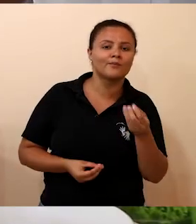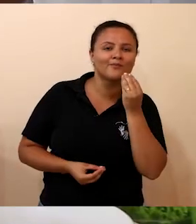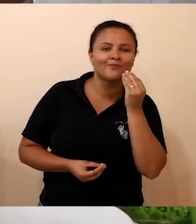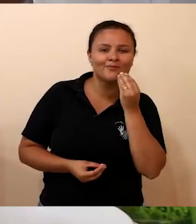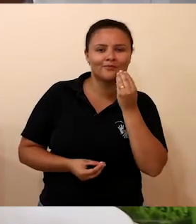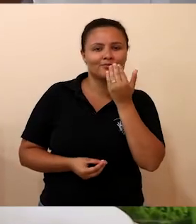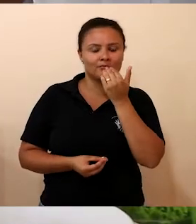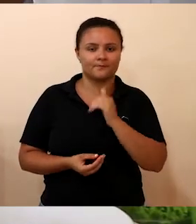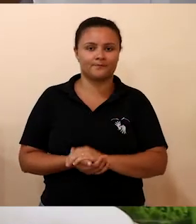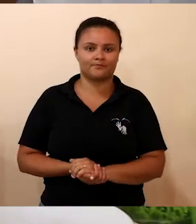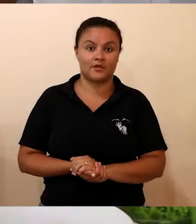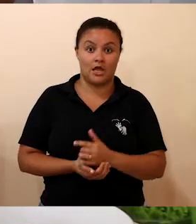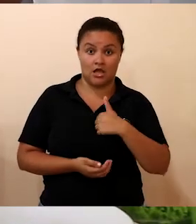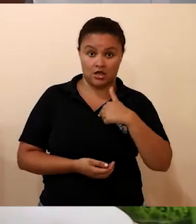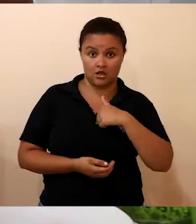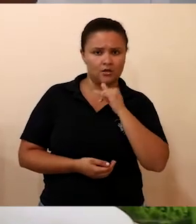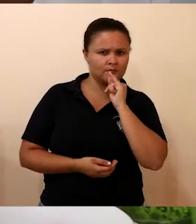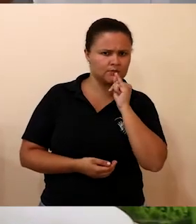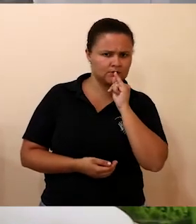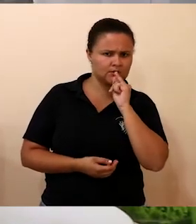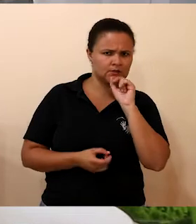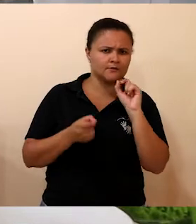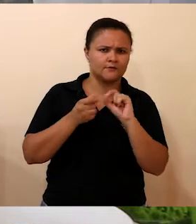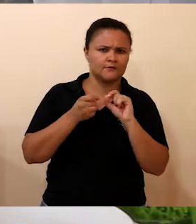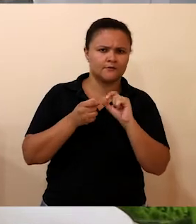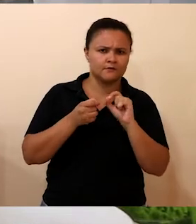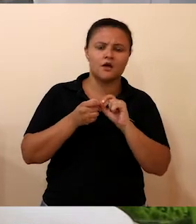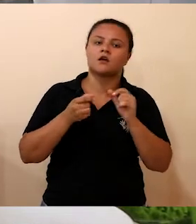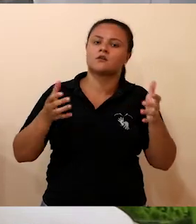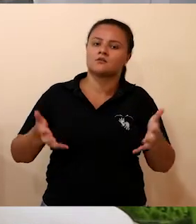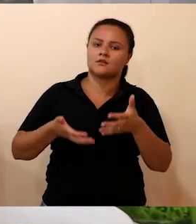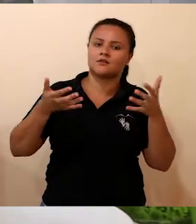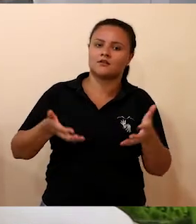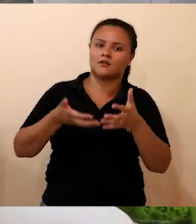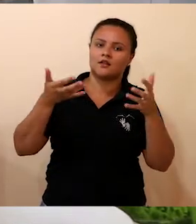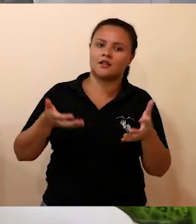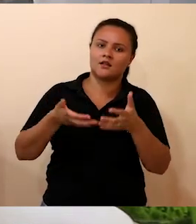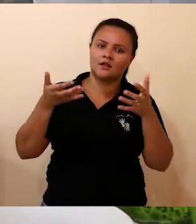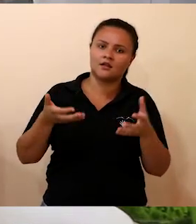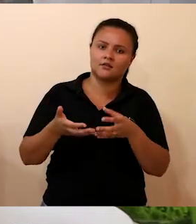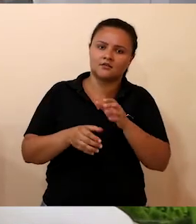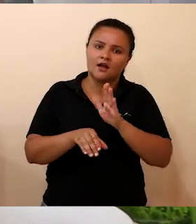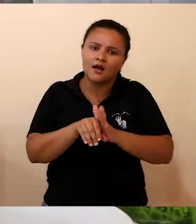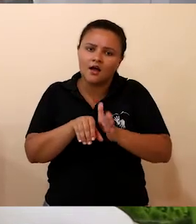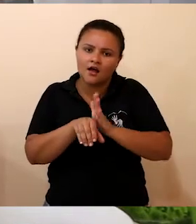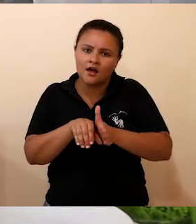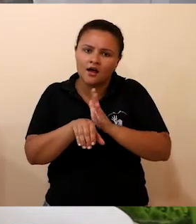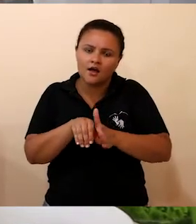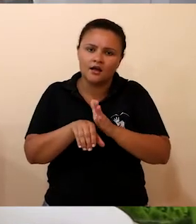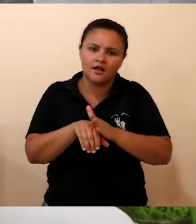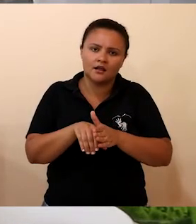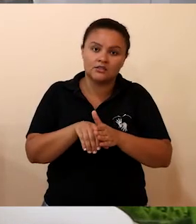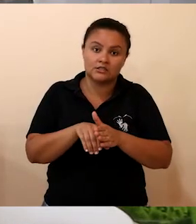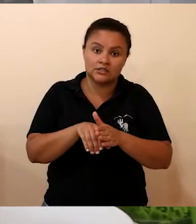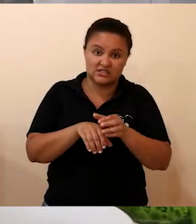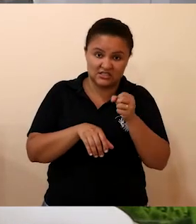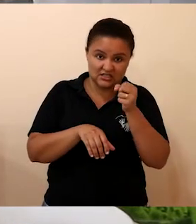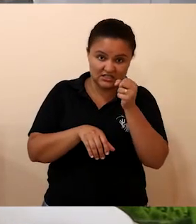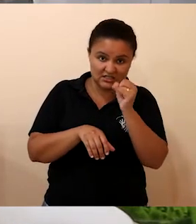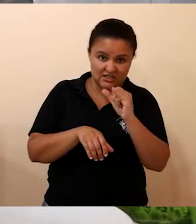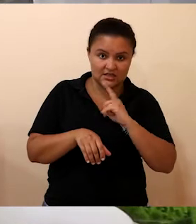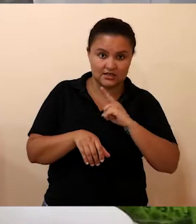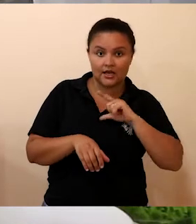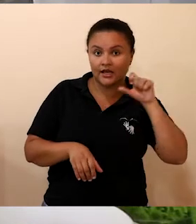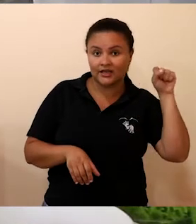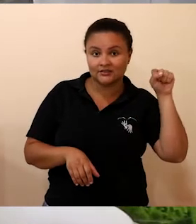cenoura, por exemplo, eu faço uma salada raladinha assim, o que sobra, o miolo da cenoura,